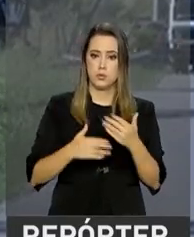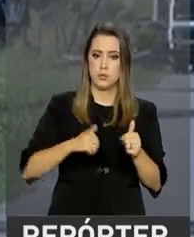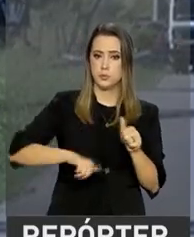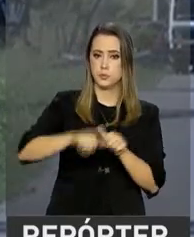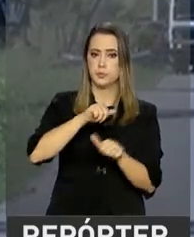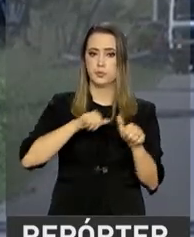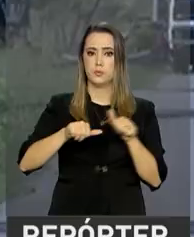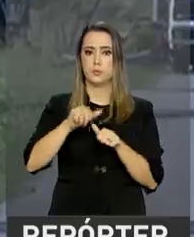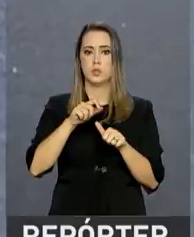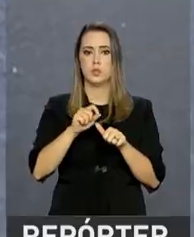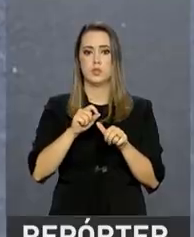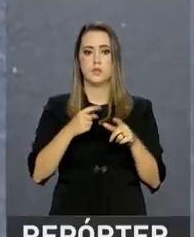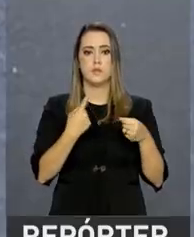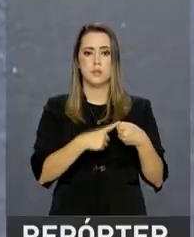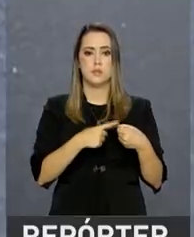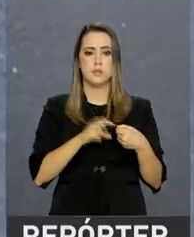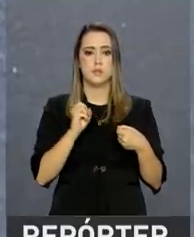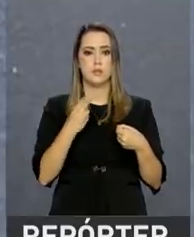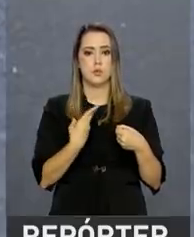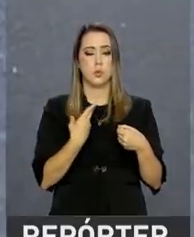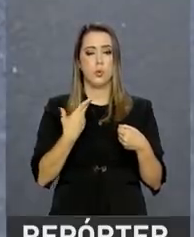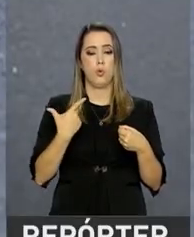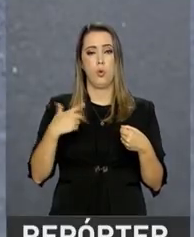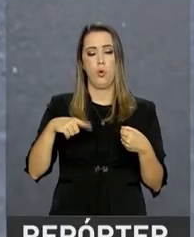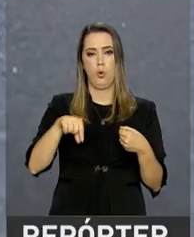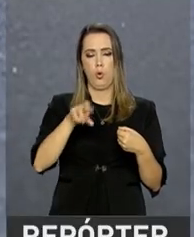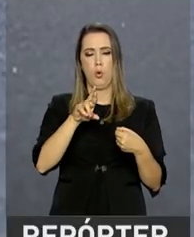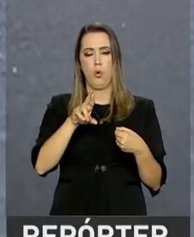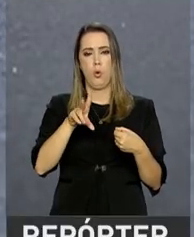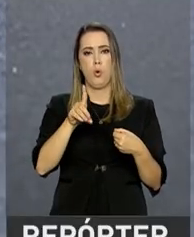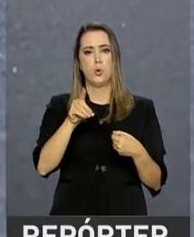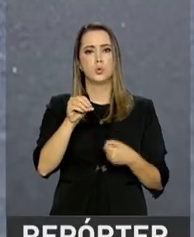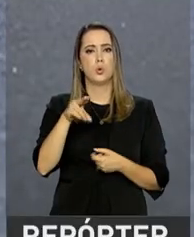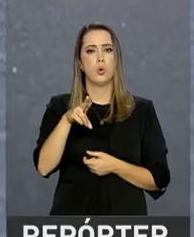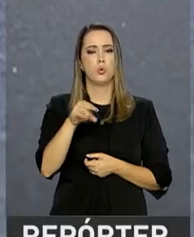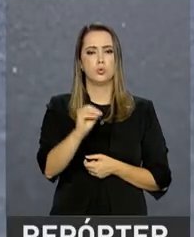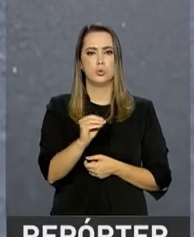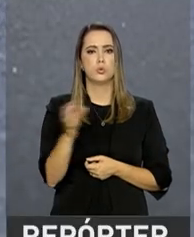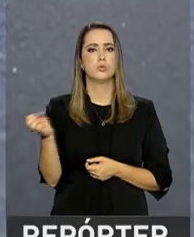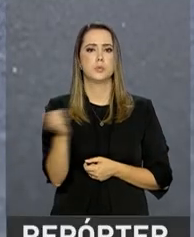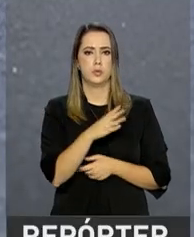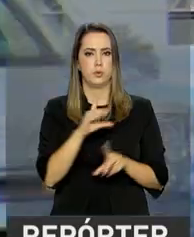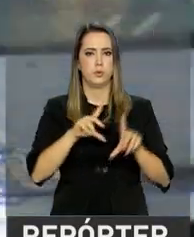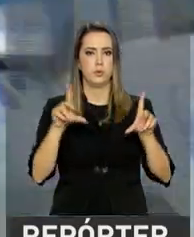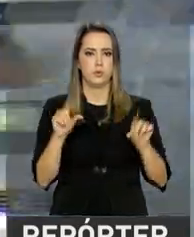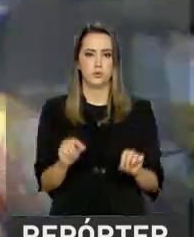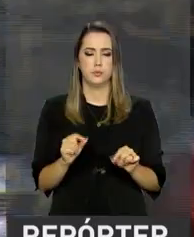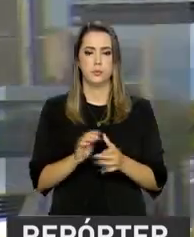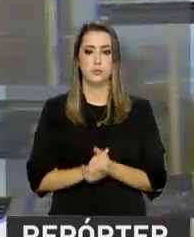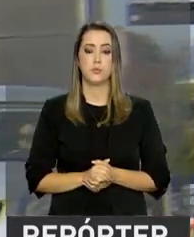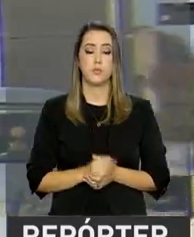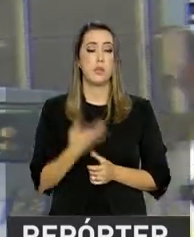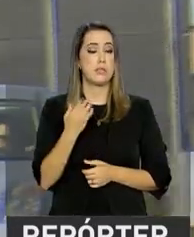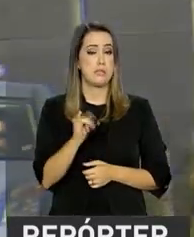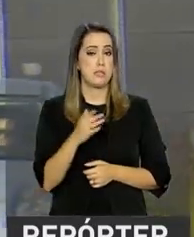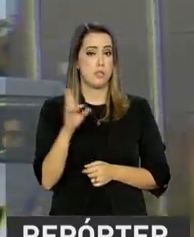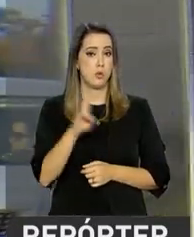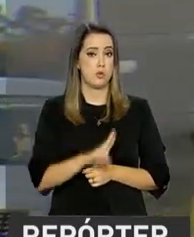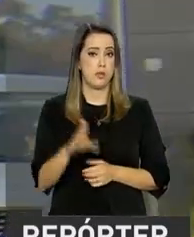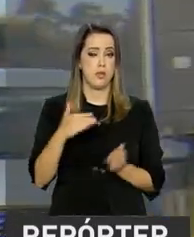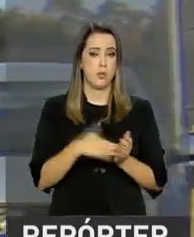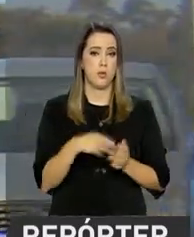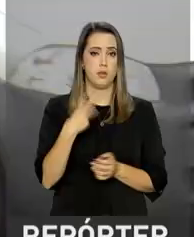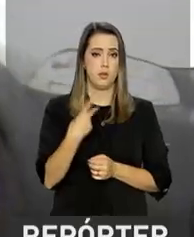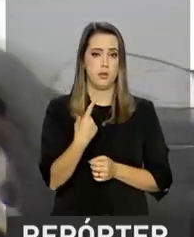transferência de município ou propriedade também já devem ser emplacados com um novo modelo. Carros usados terão até